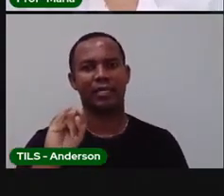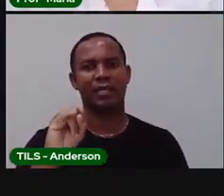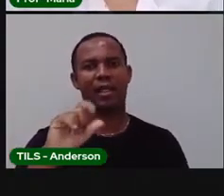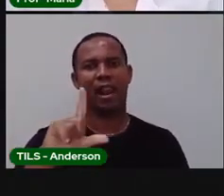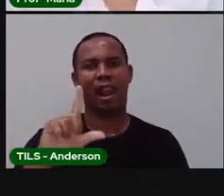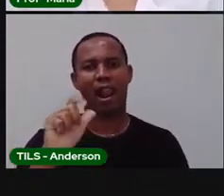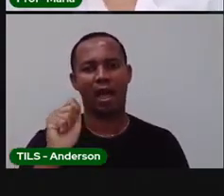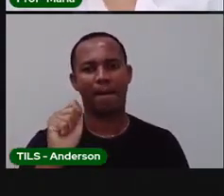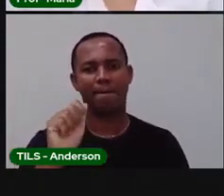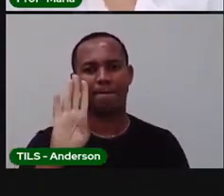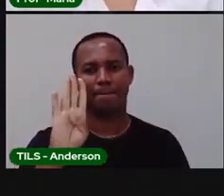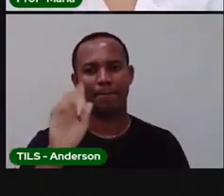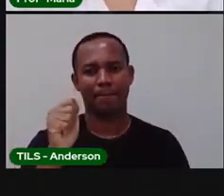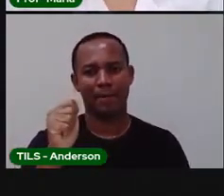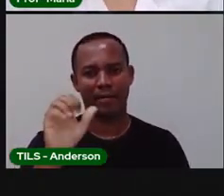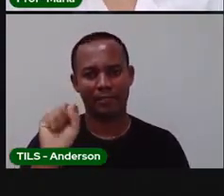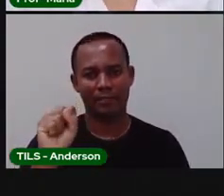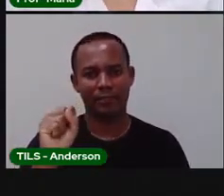agora. anônimo.